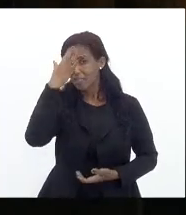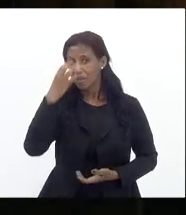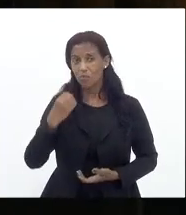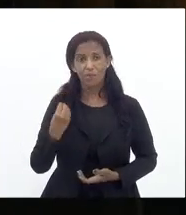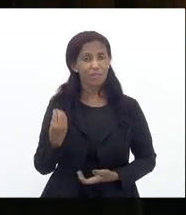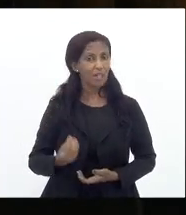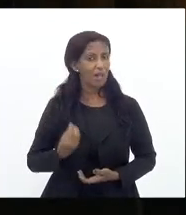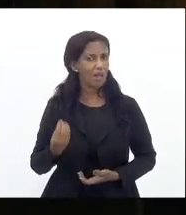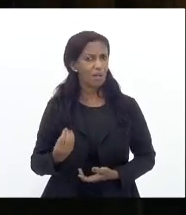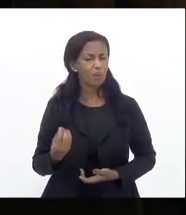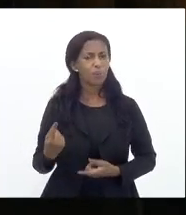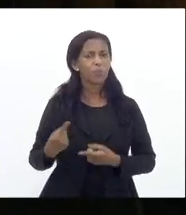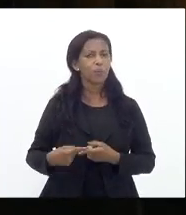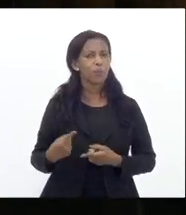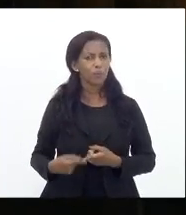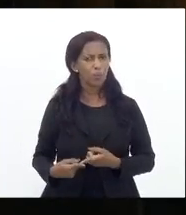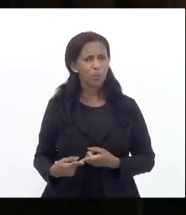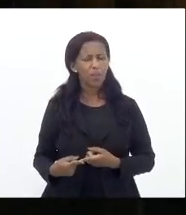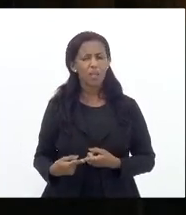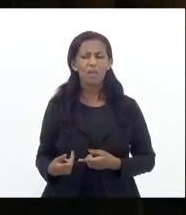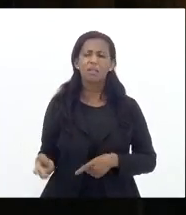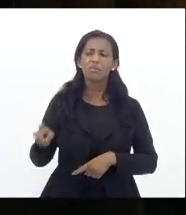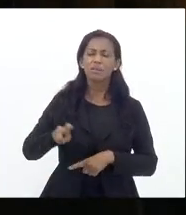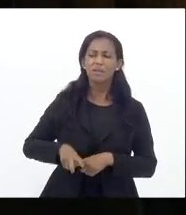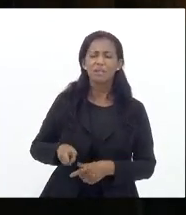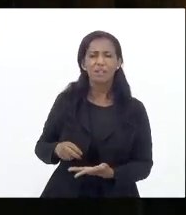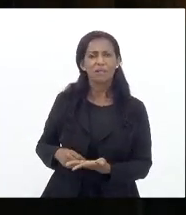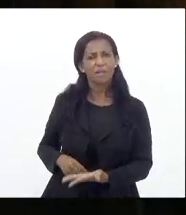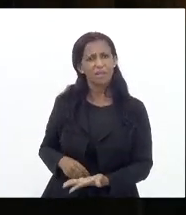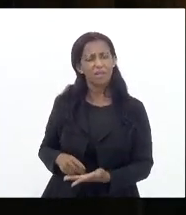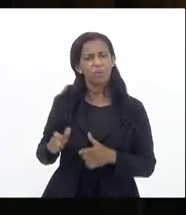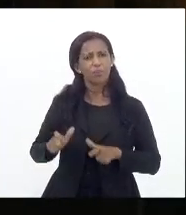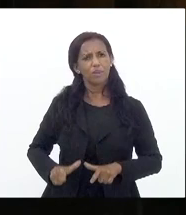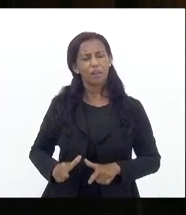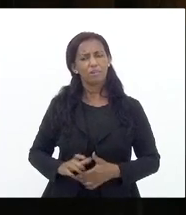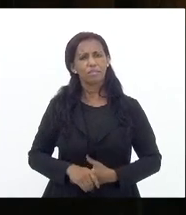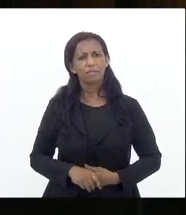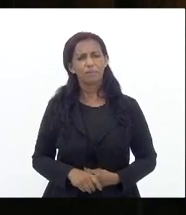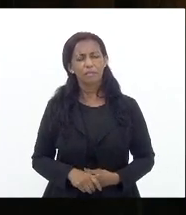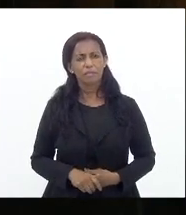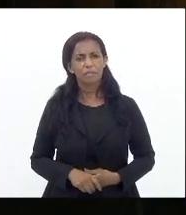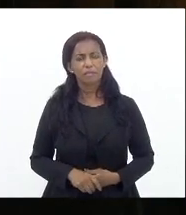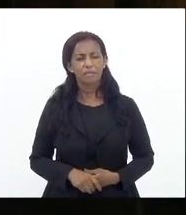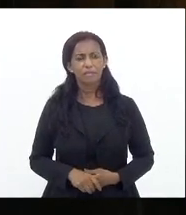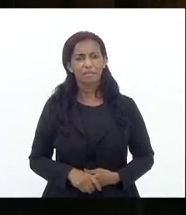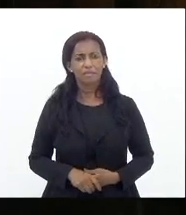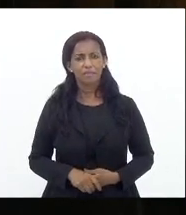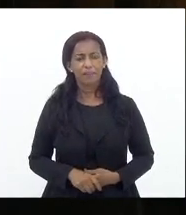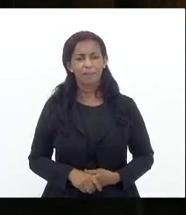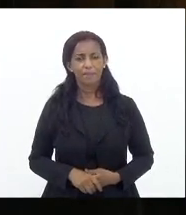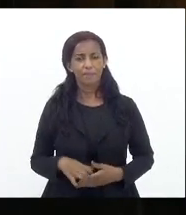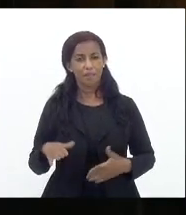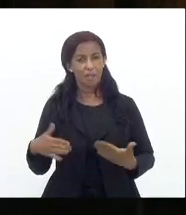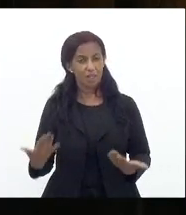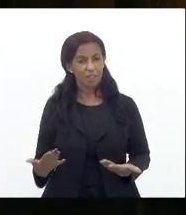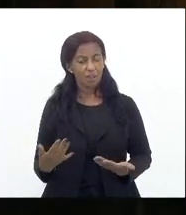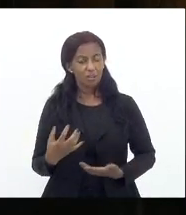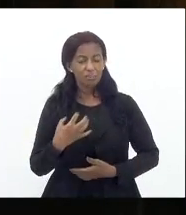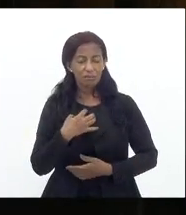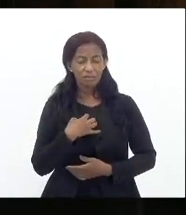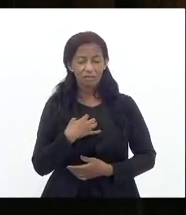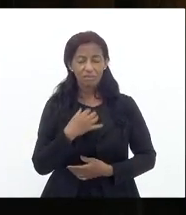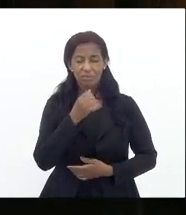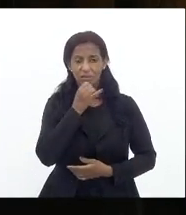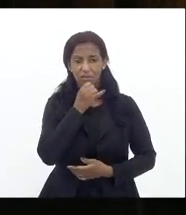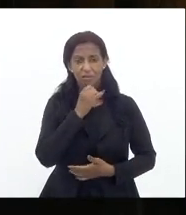o porquê estão sentados ali naquele lugar então muito me entristece